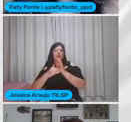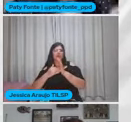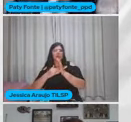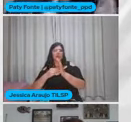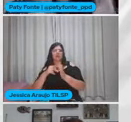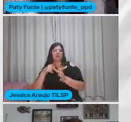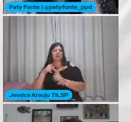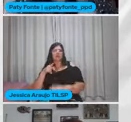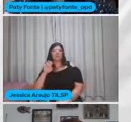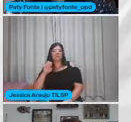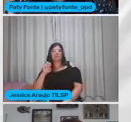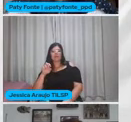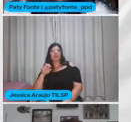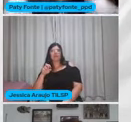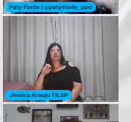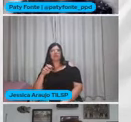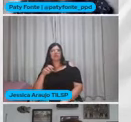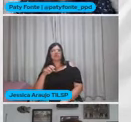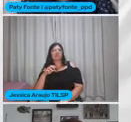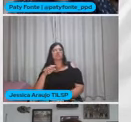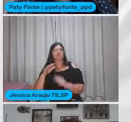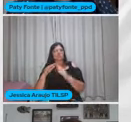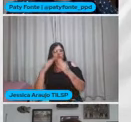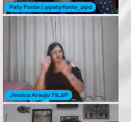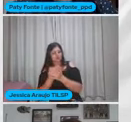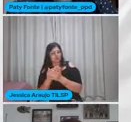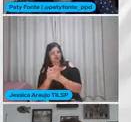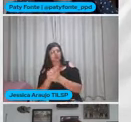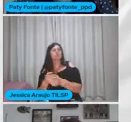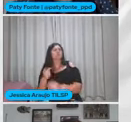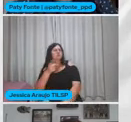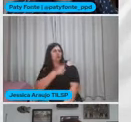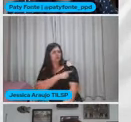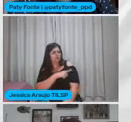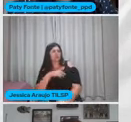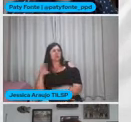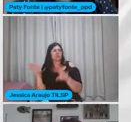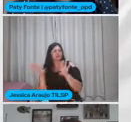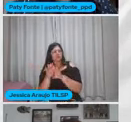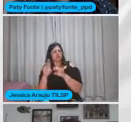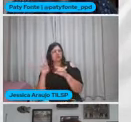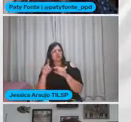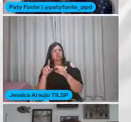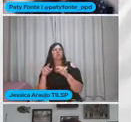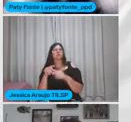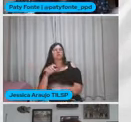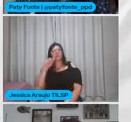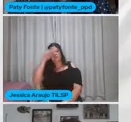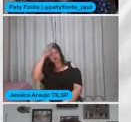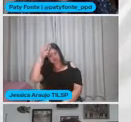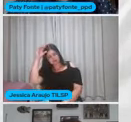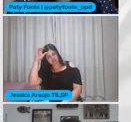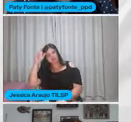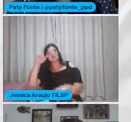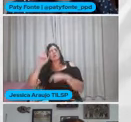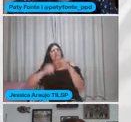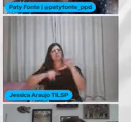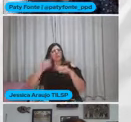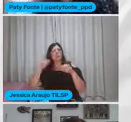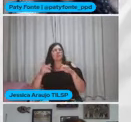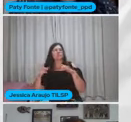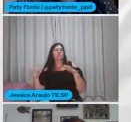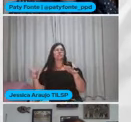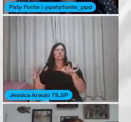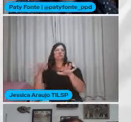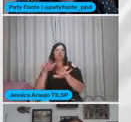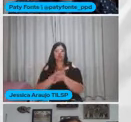-escola Berçário cresce pra escola Tem material para o primeiro ano também Material pra alfabetização Mais material ainda de inclusão